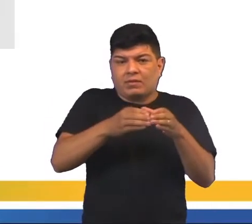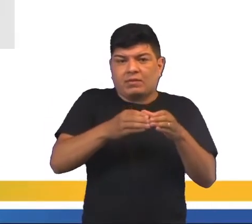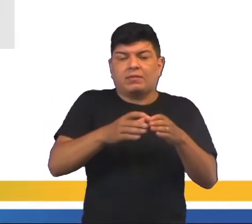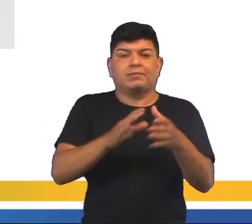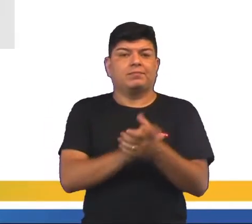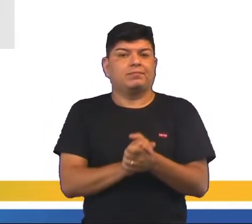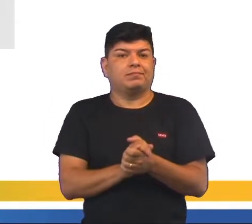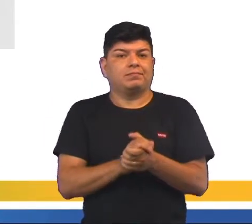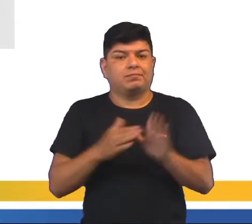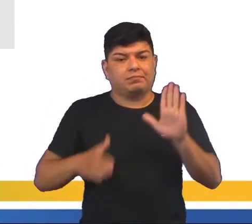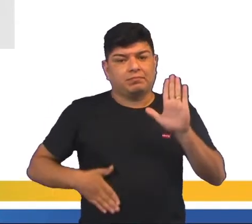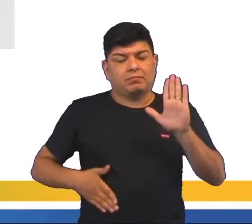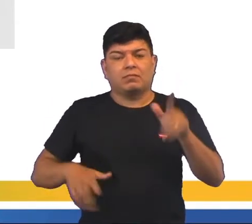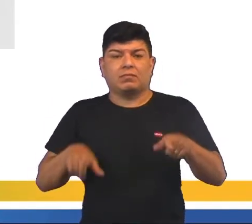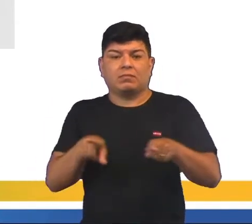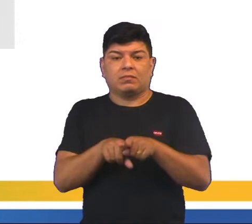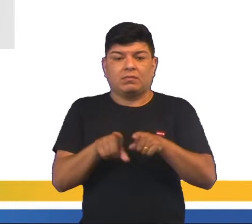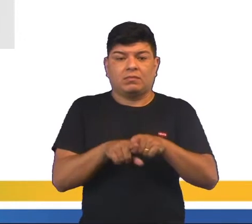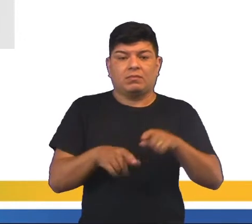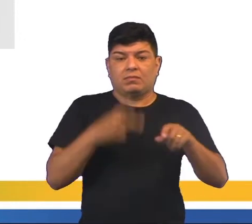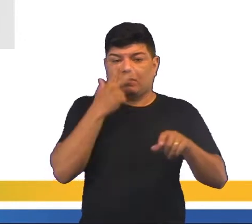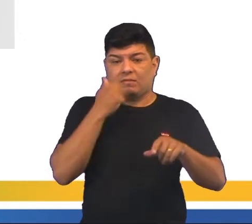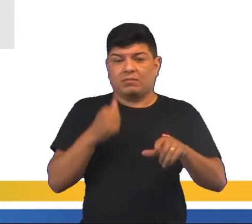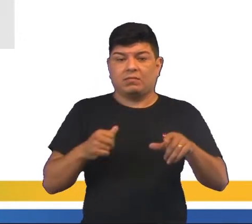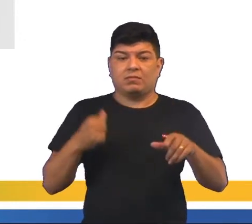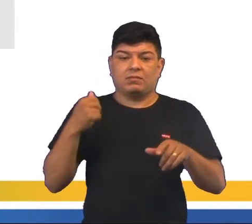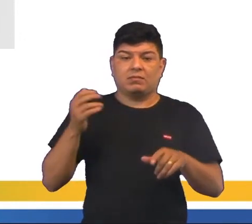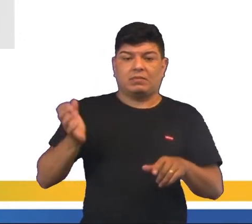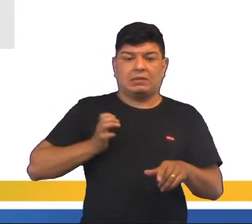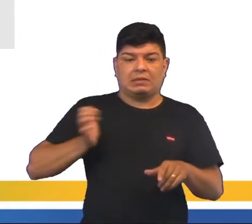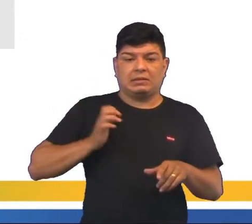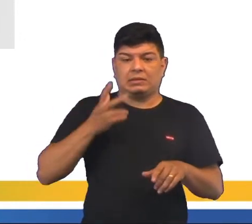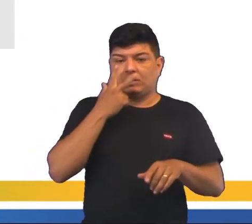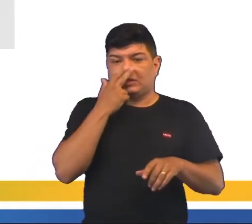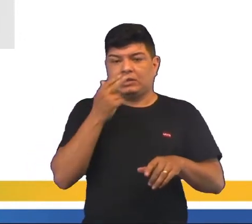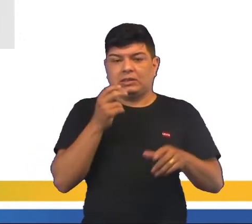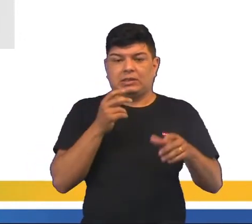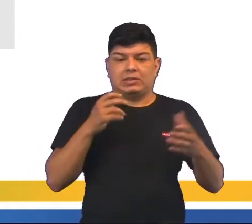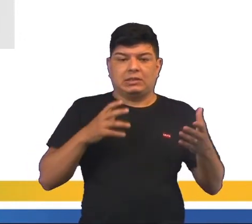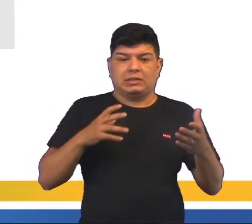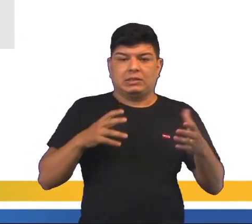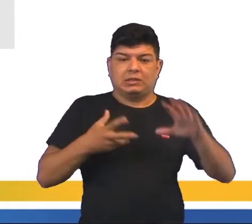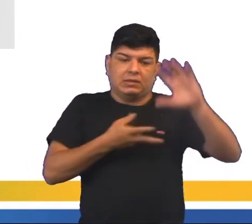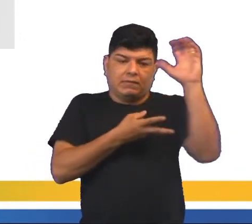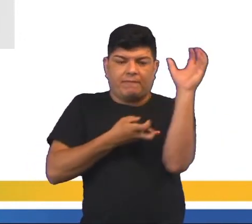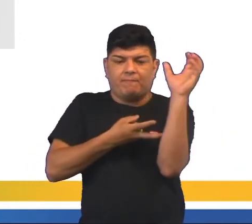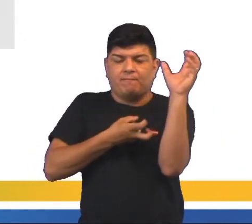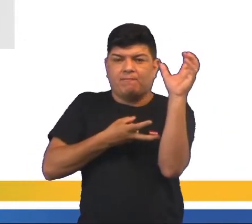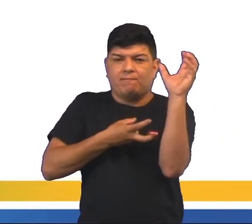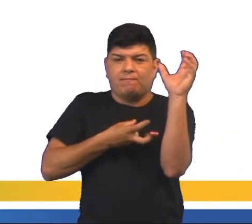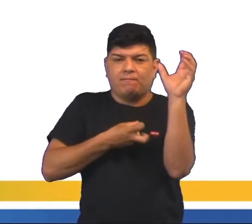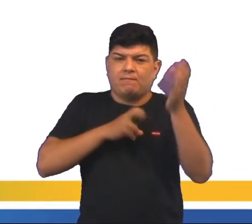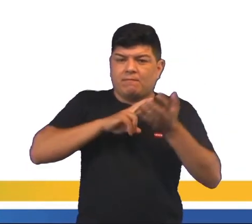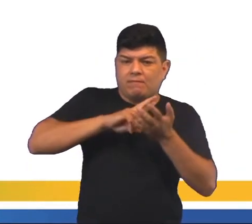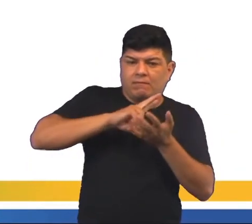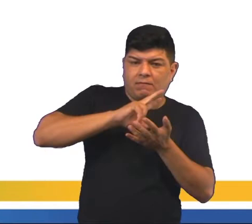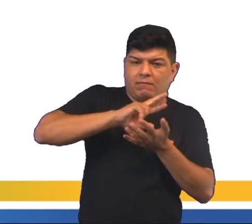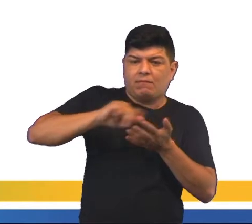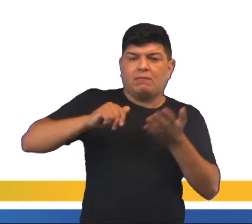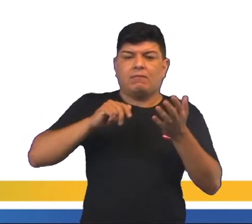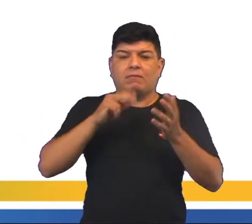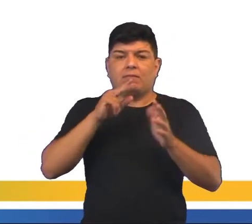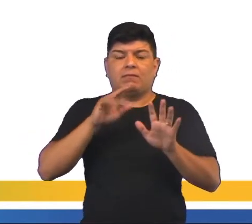E aí o território americano é rico em recursos naturais que são explorados de várias maneiras.